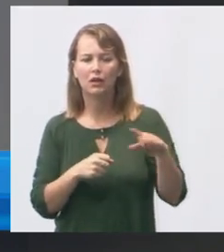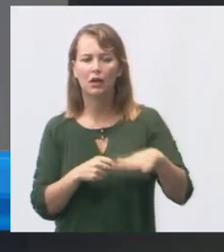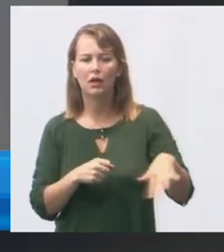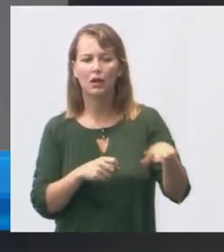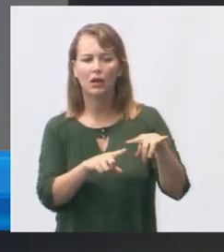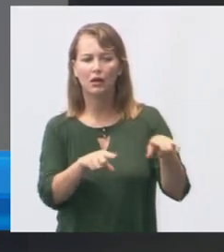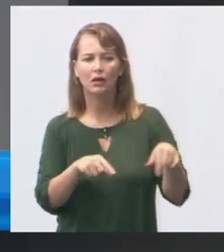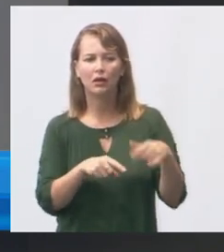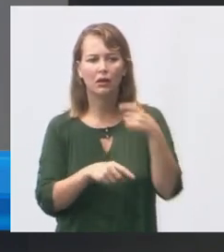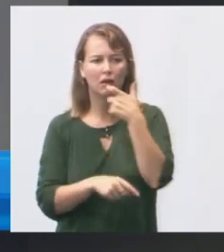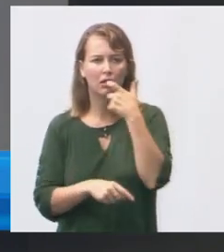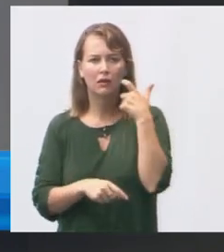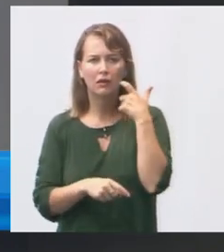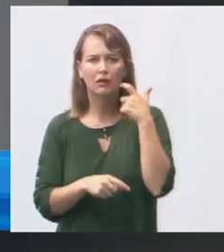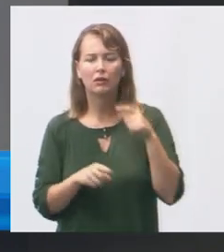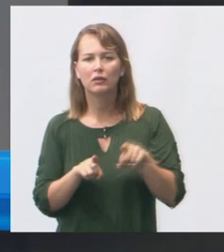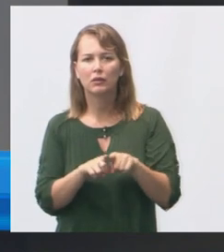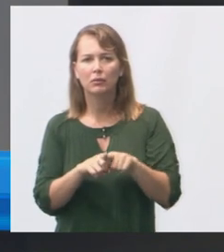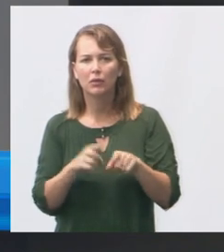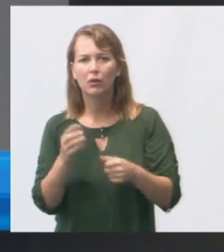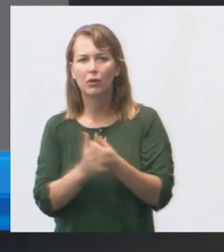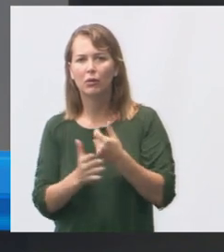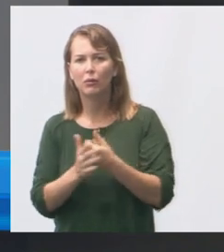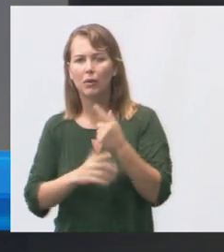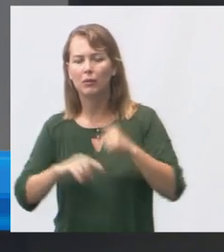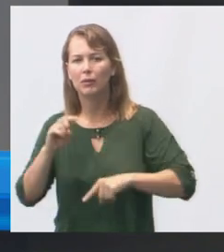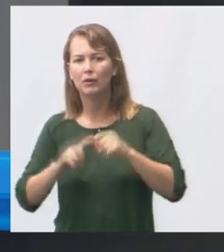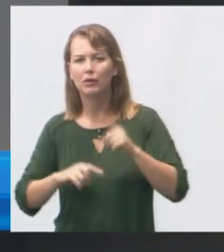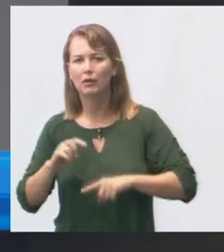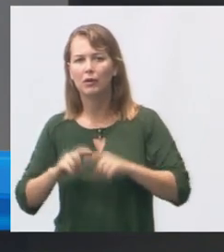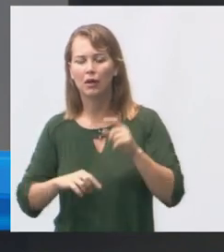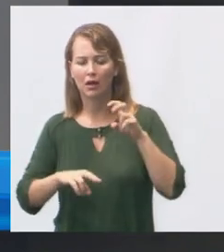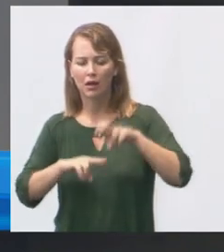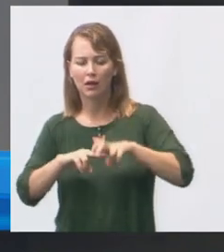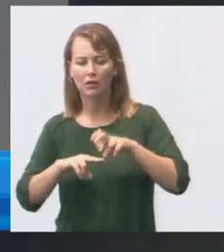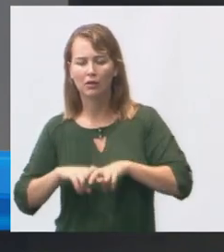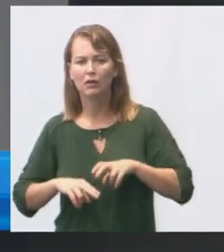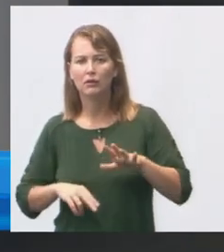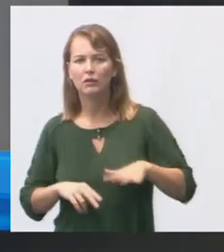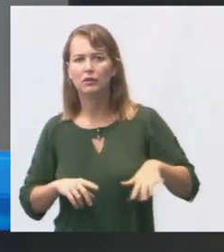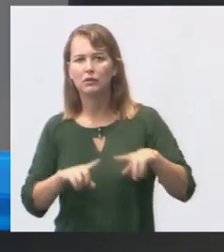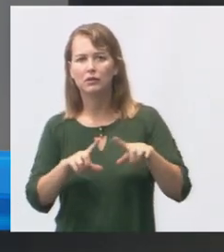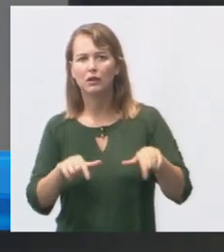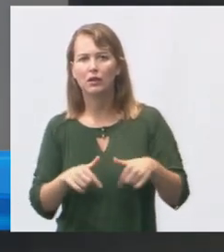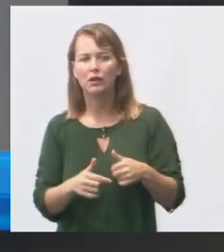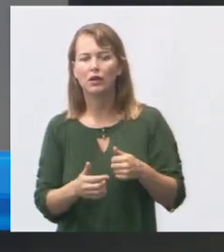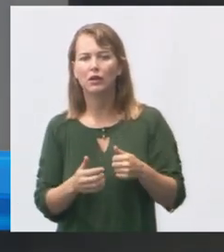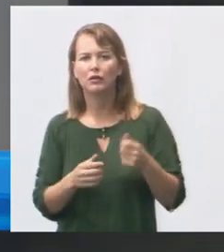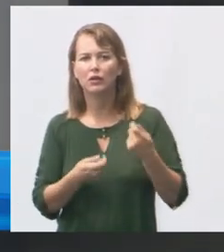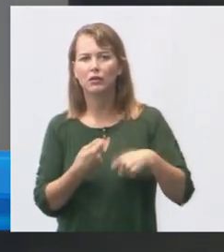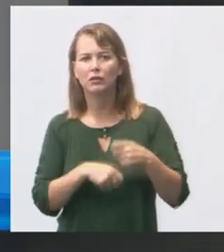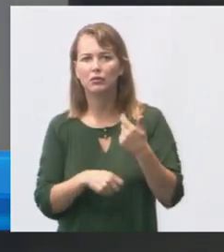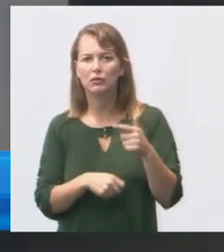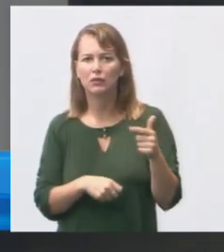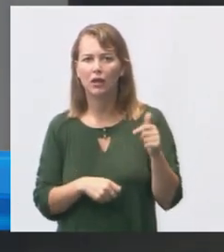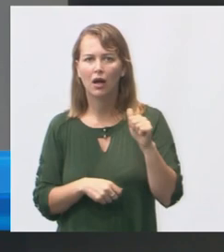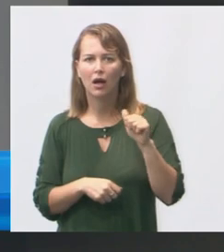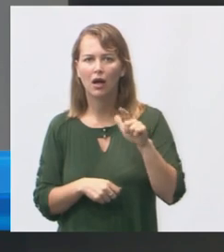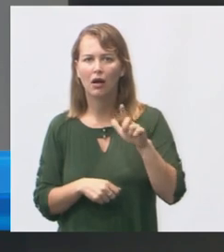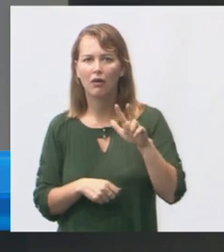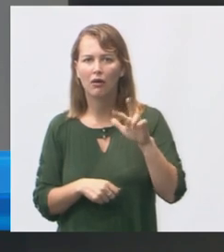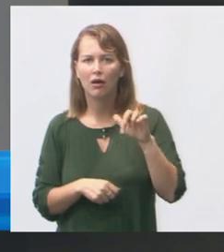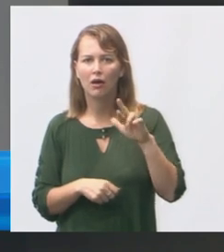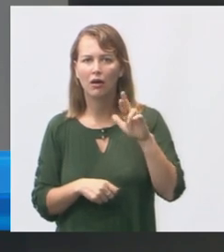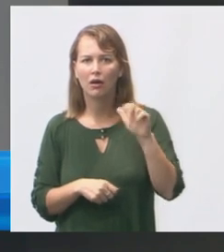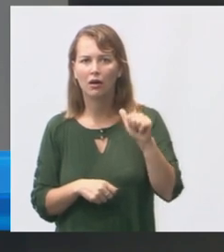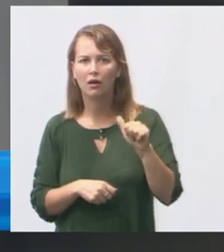e aquisição de imobiliário principalmente cadeiras para salas administrativas não possui alvará aqui é a questão da odonto